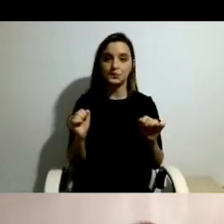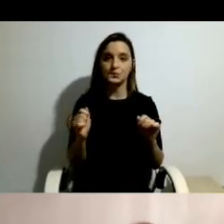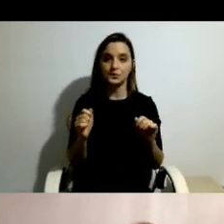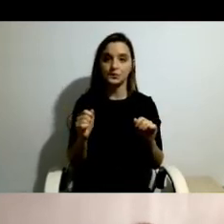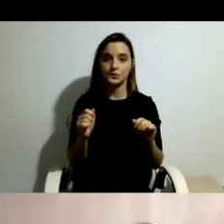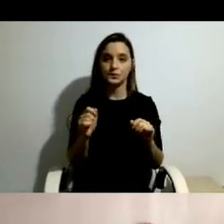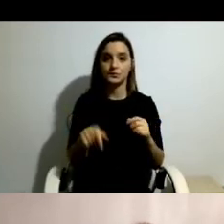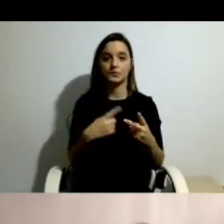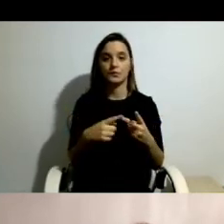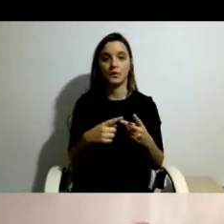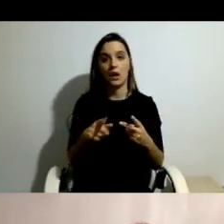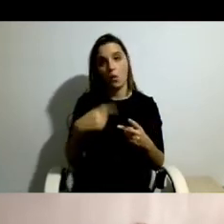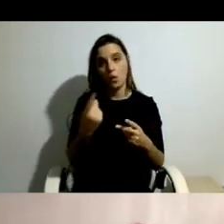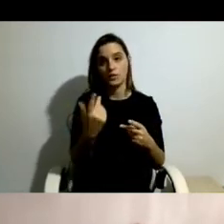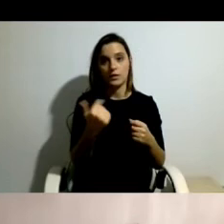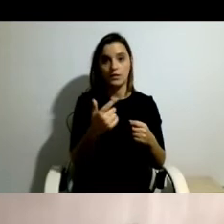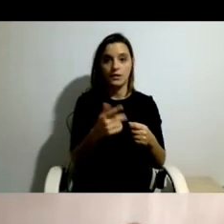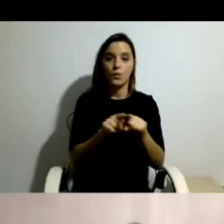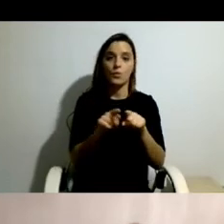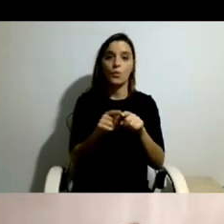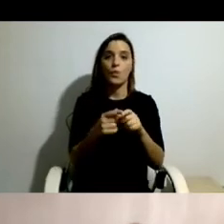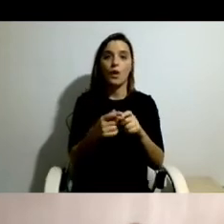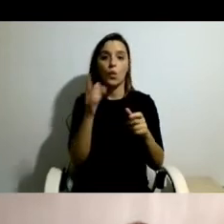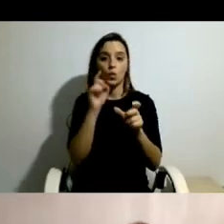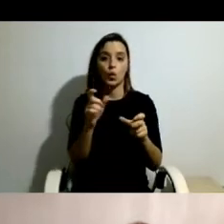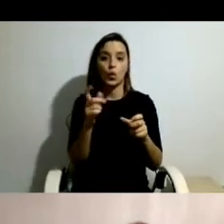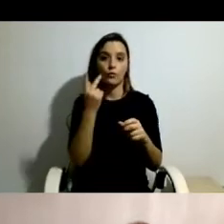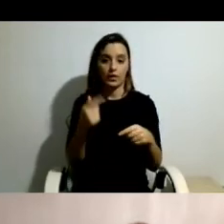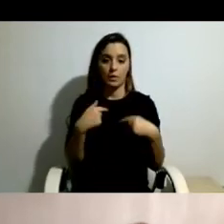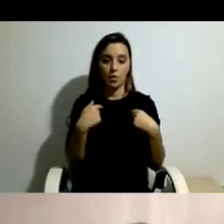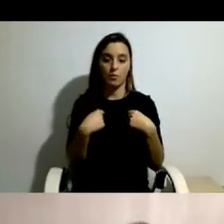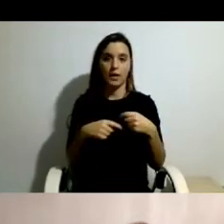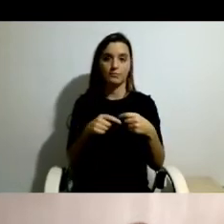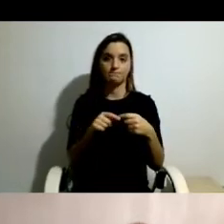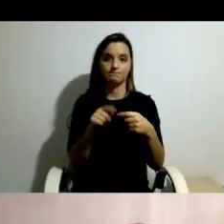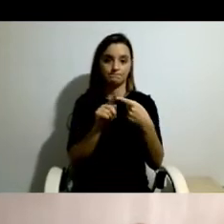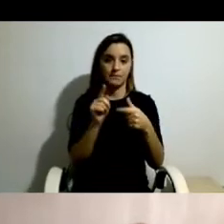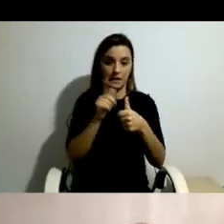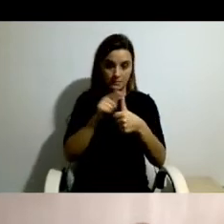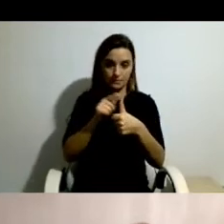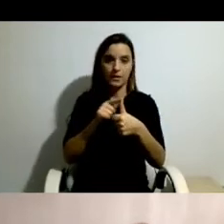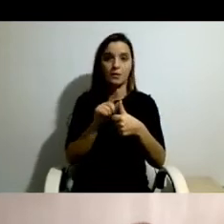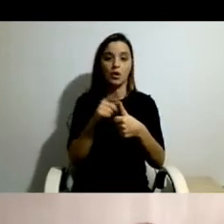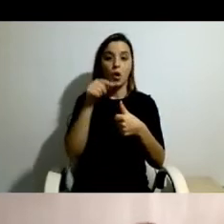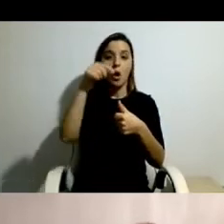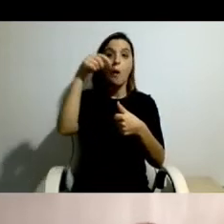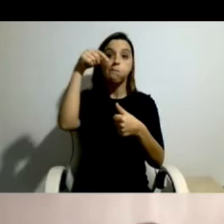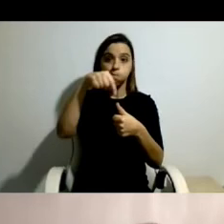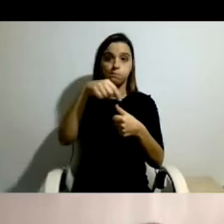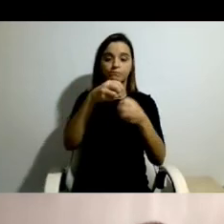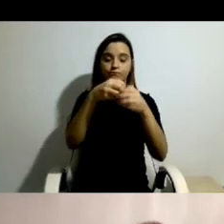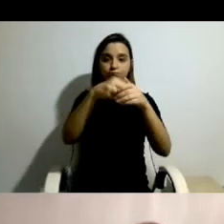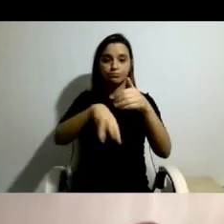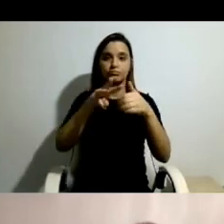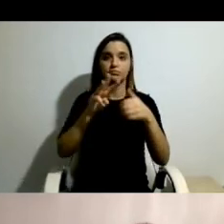aspecto dentro do controle sobre as suas vidas. Isto é, as pessoas passaram a ter a possibilidade de decidir sobre